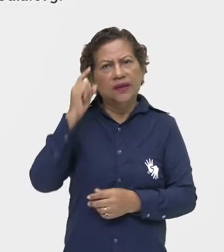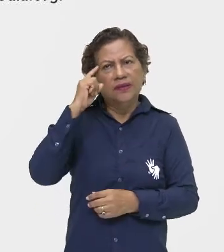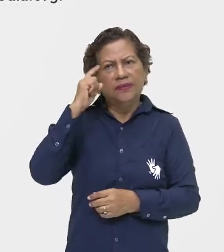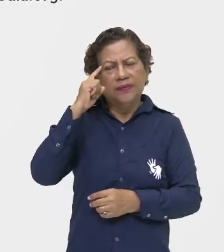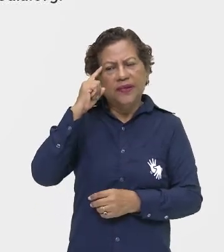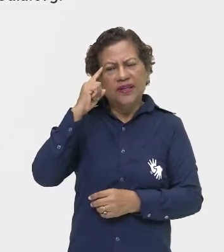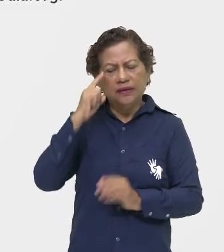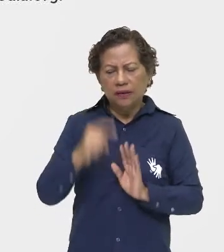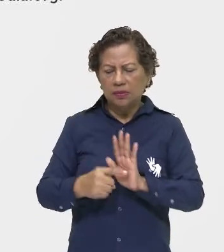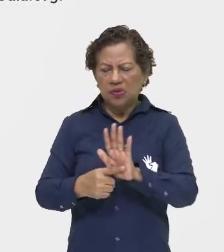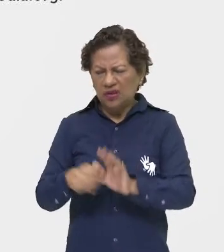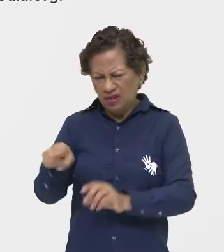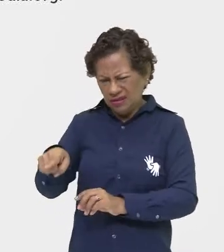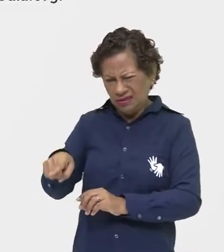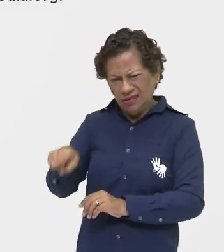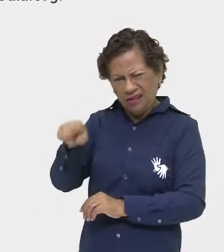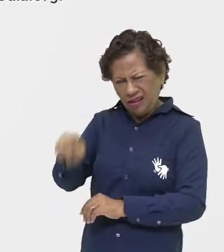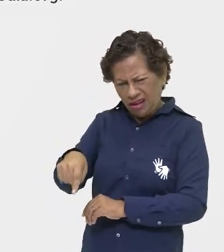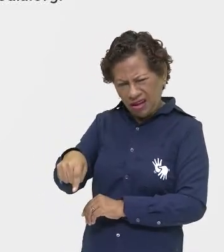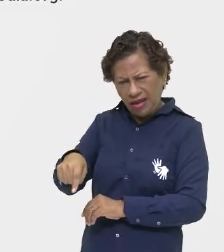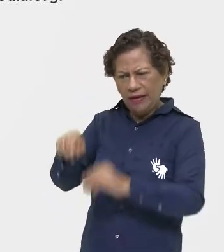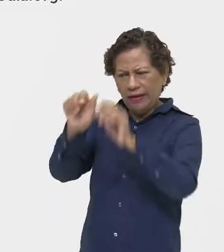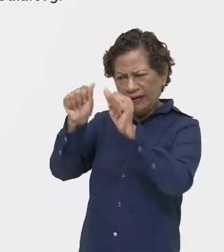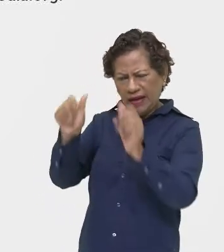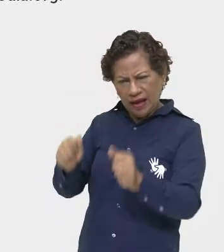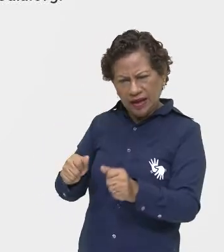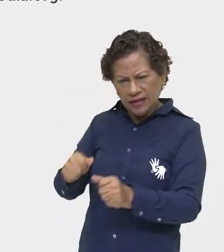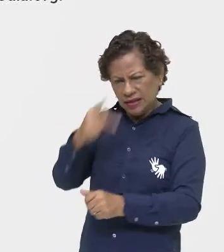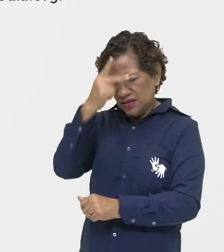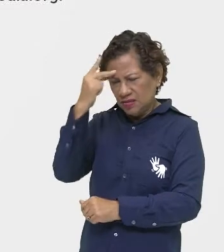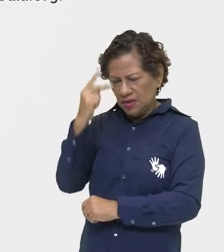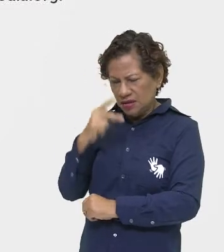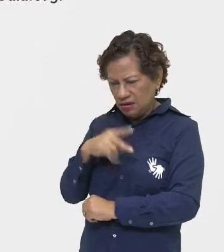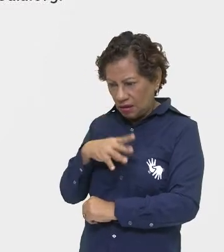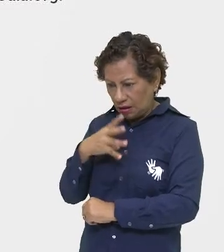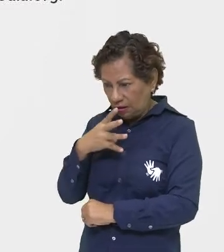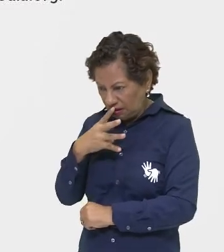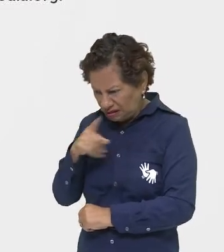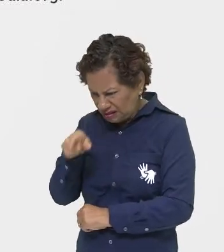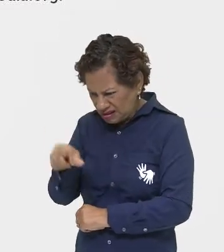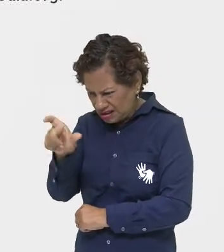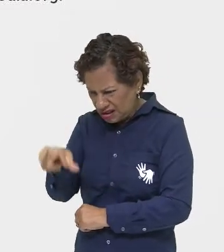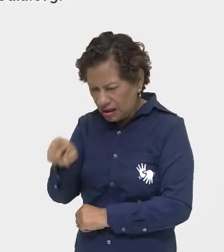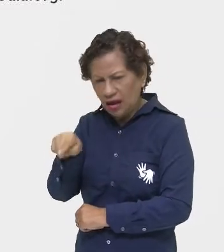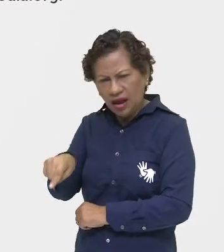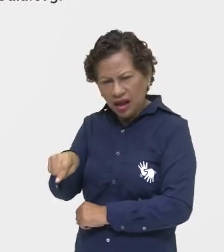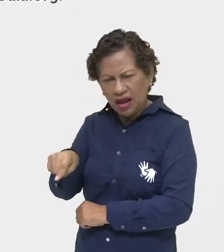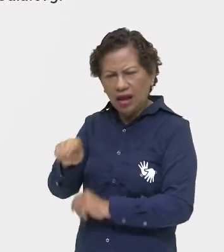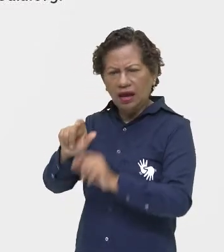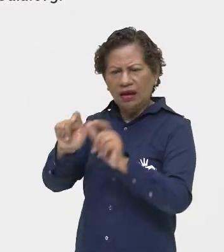arte. É causar esse impacto nas pessoas. Isso se chama dadaísmo.